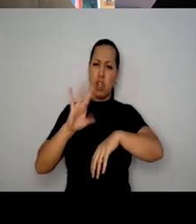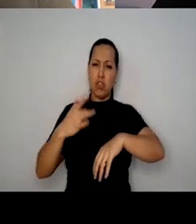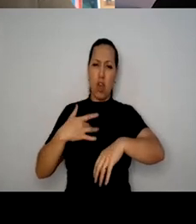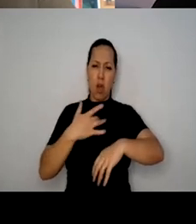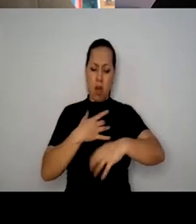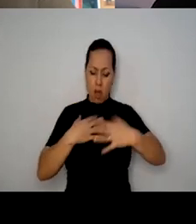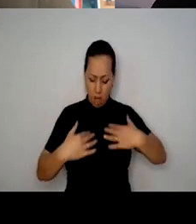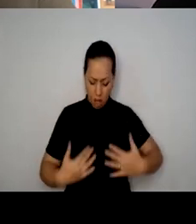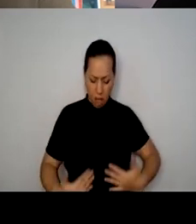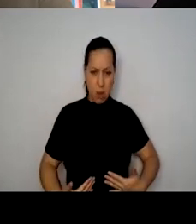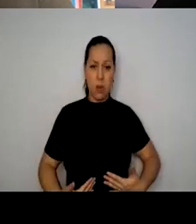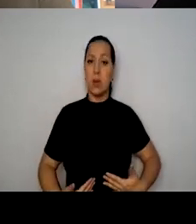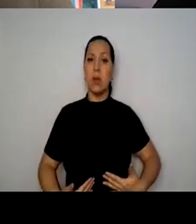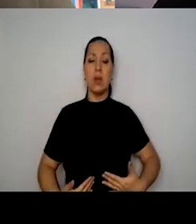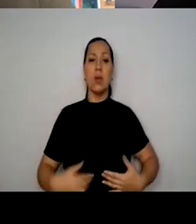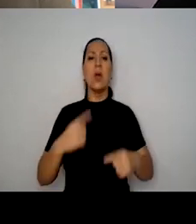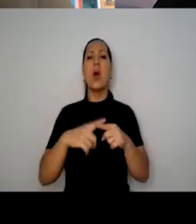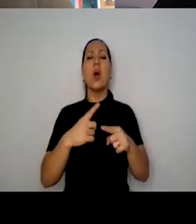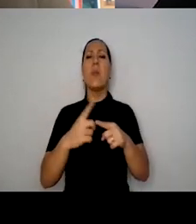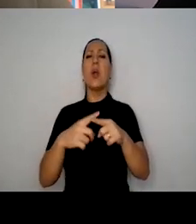porque a gente não consegue combater esse vírus,